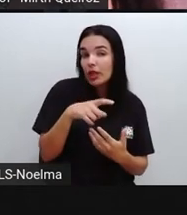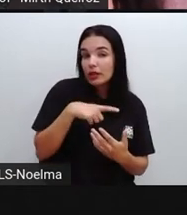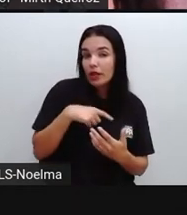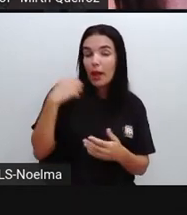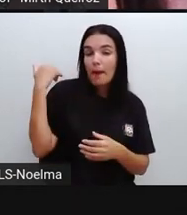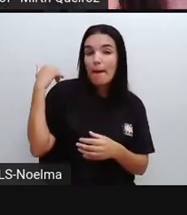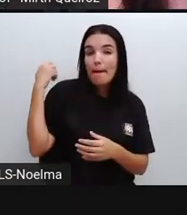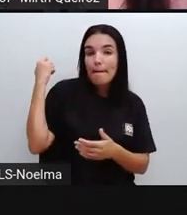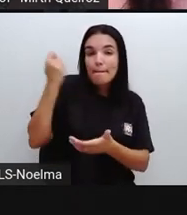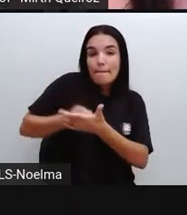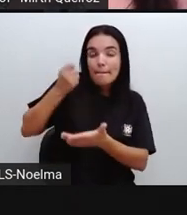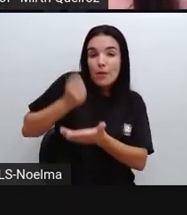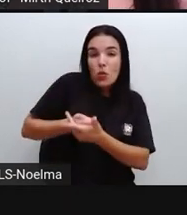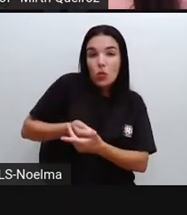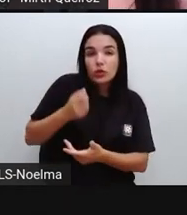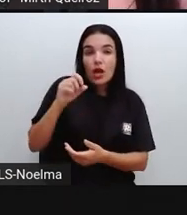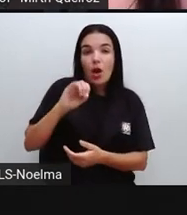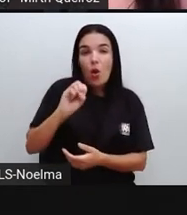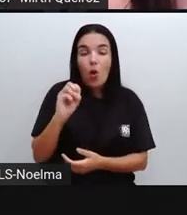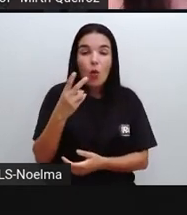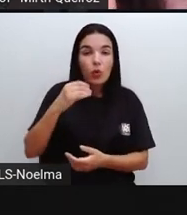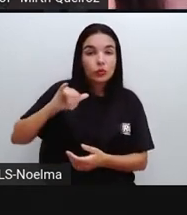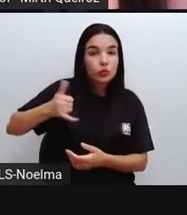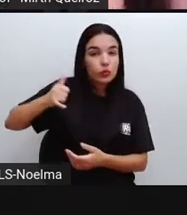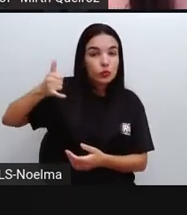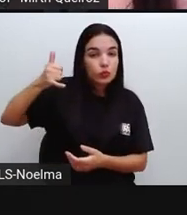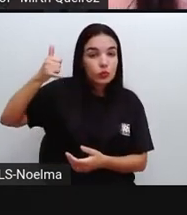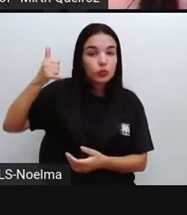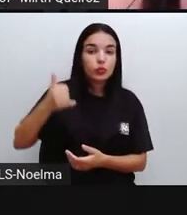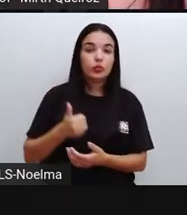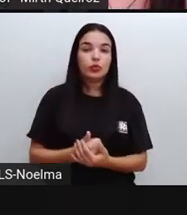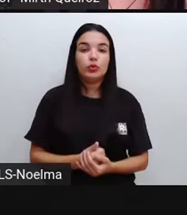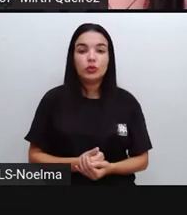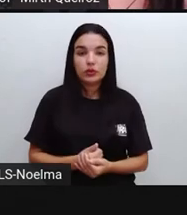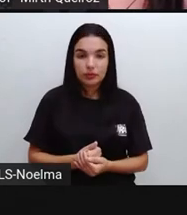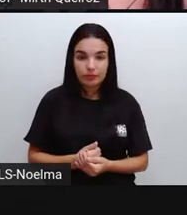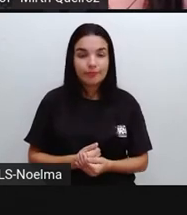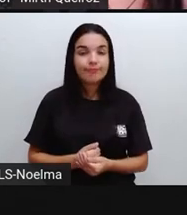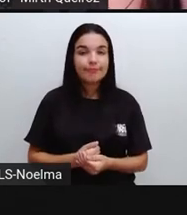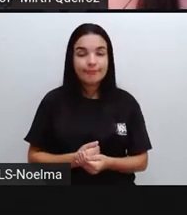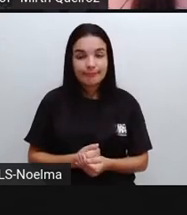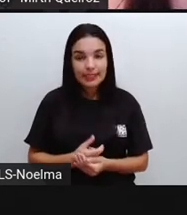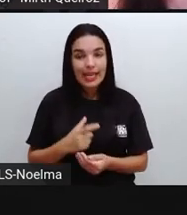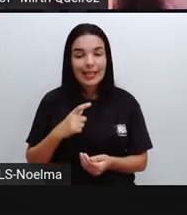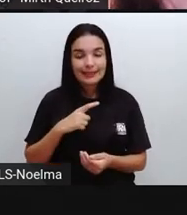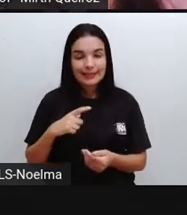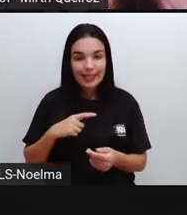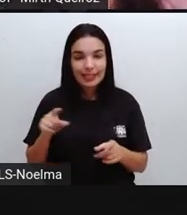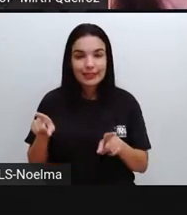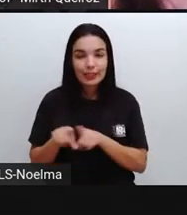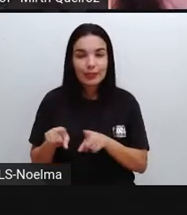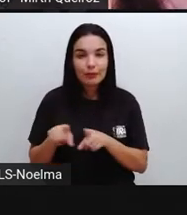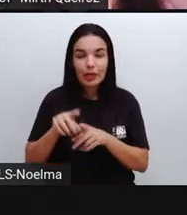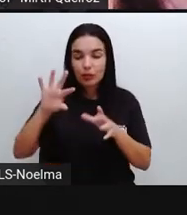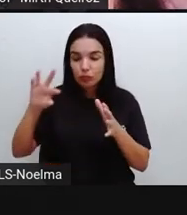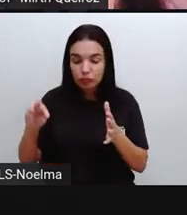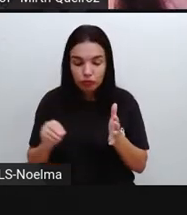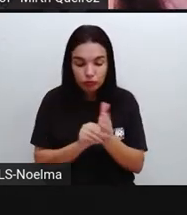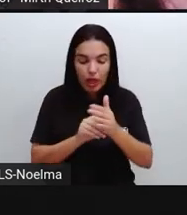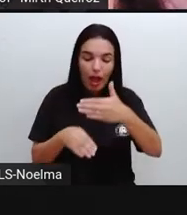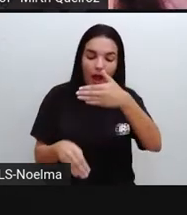por atraso, por exemplo, se você atrasou, os seus pais, né? Atrasaram aí o mês anterior. Neste mês,